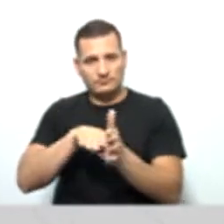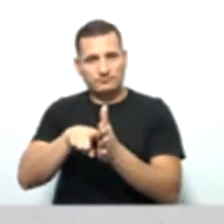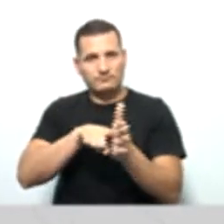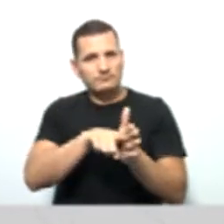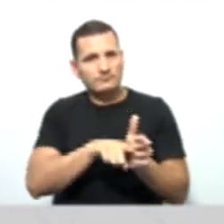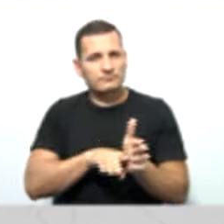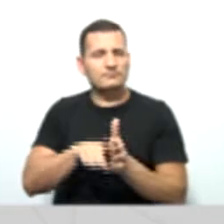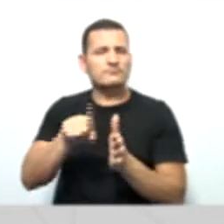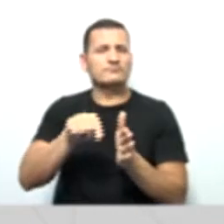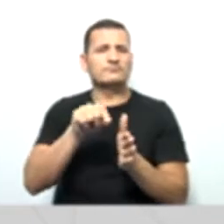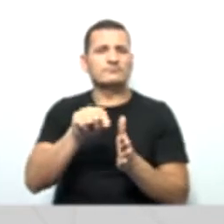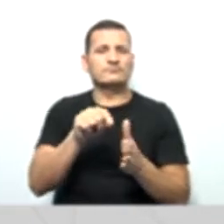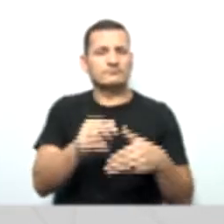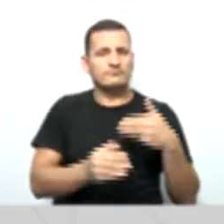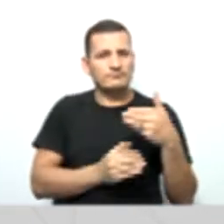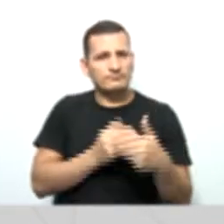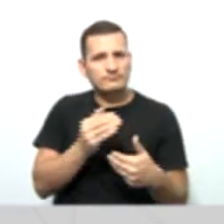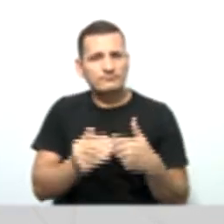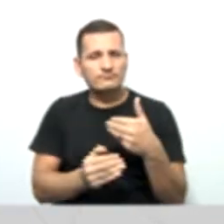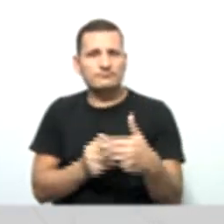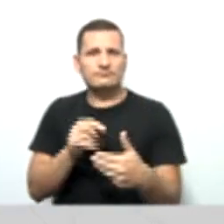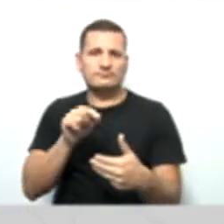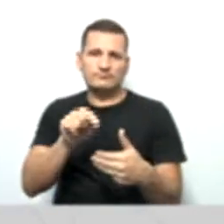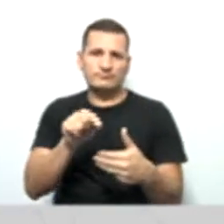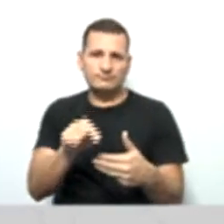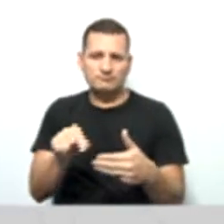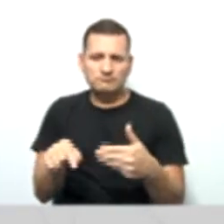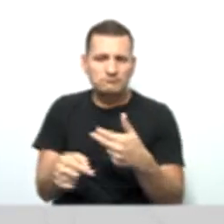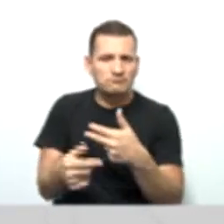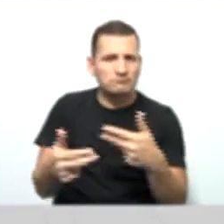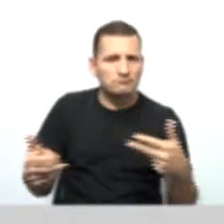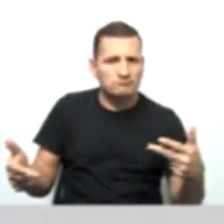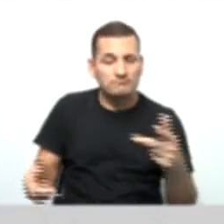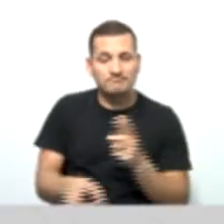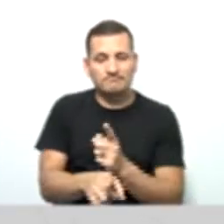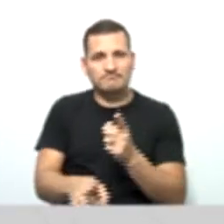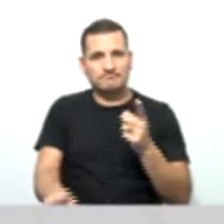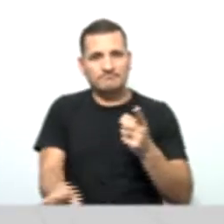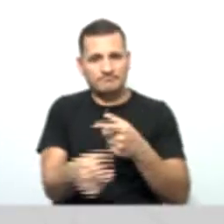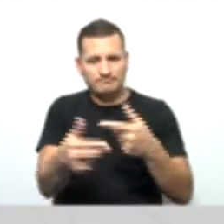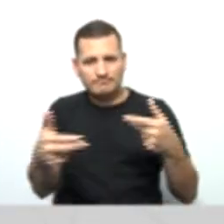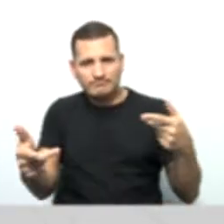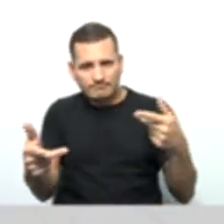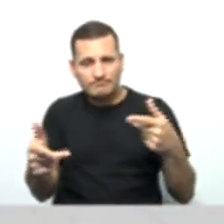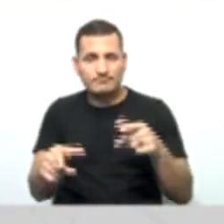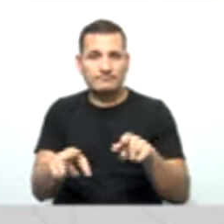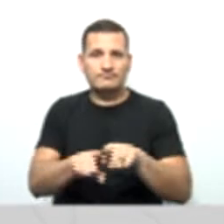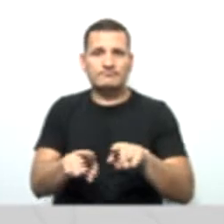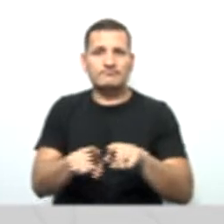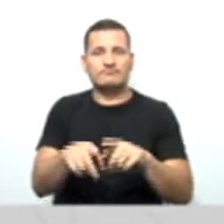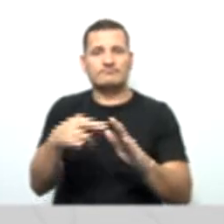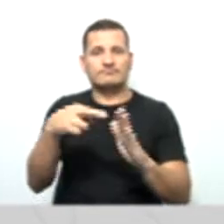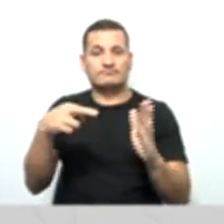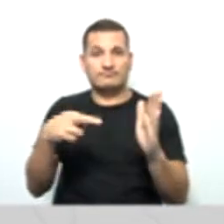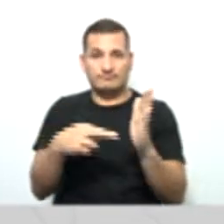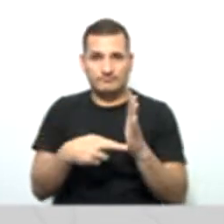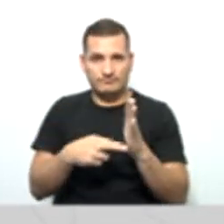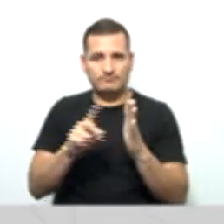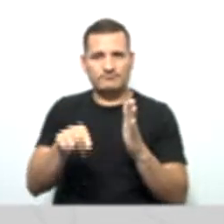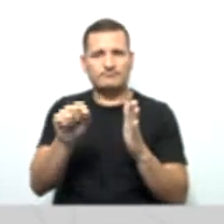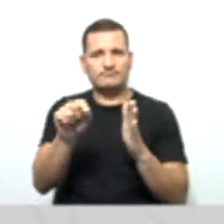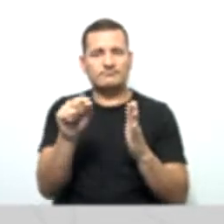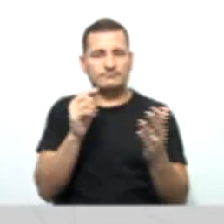processo de confrontação entre situação encontradas e um determinado critério. É a